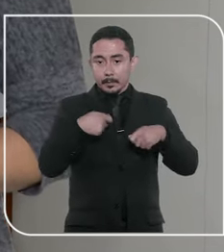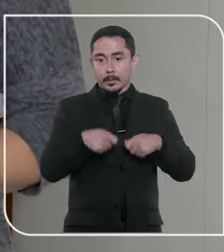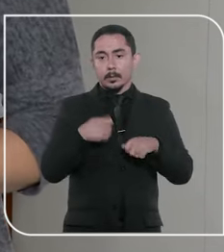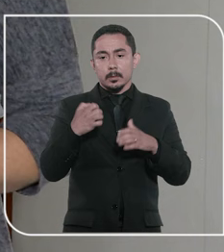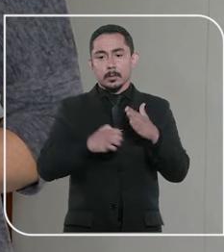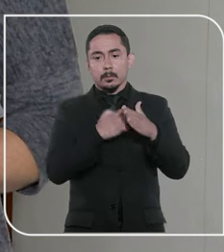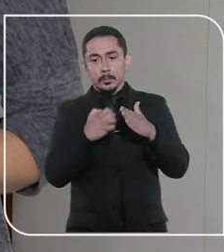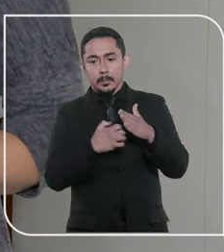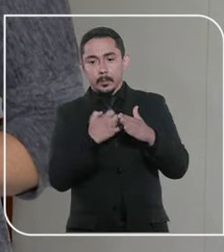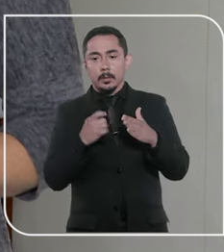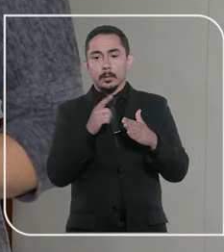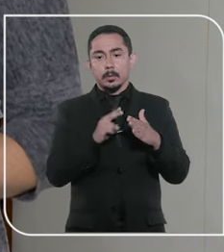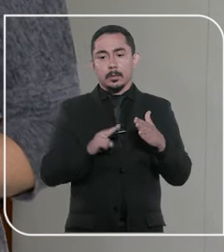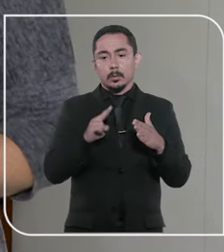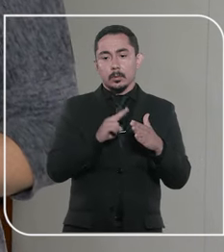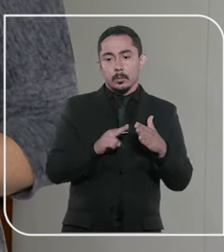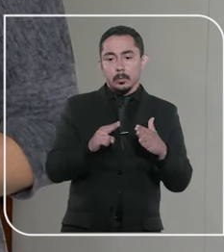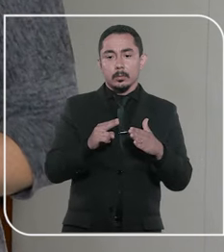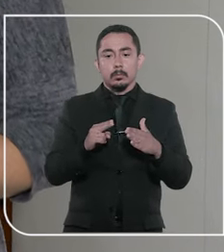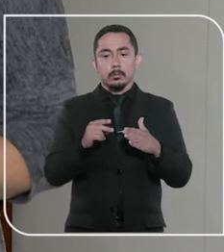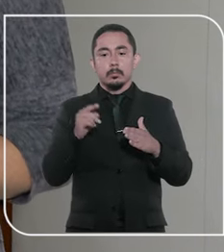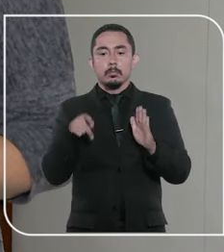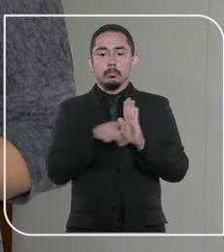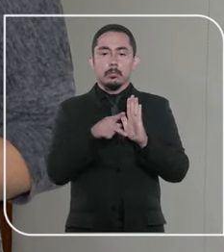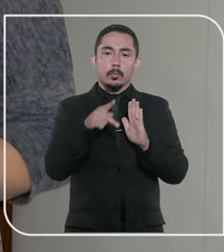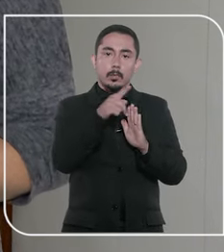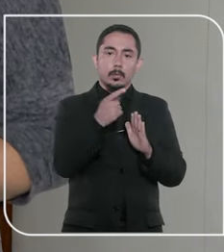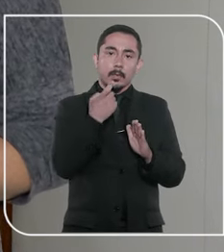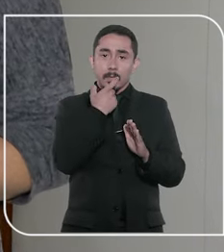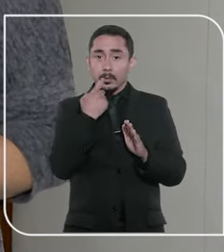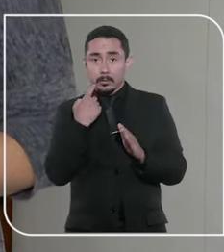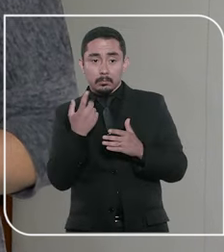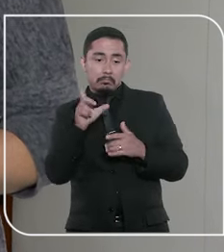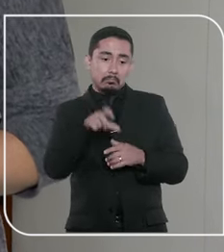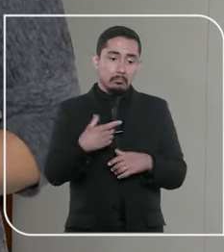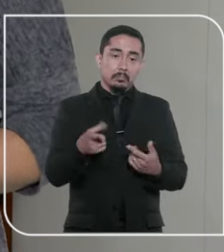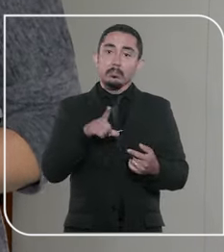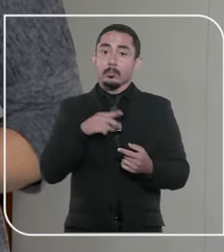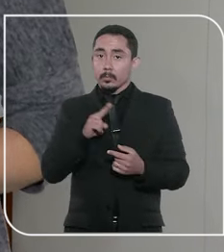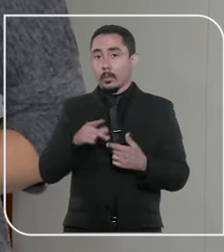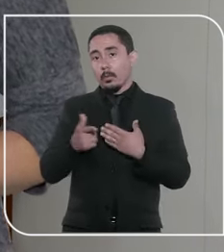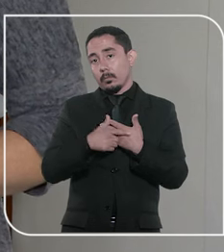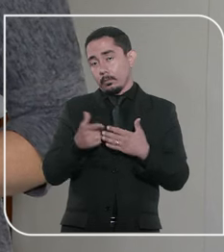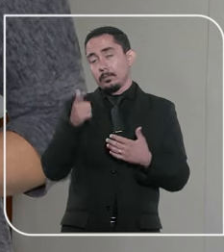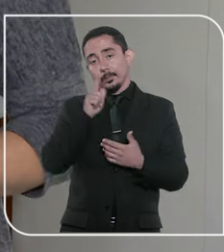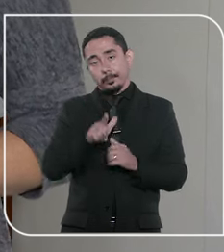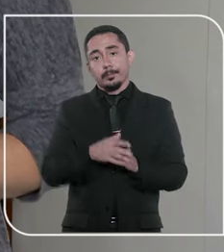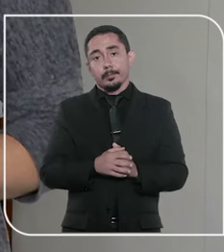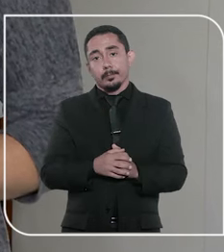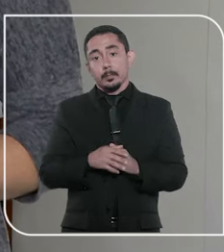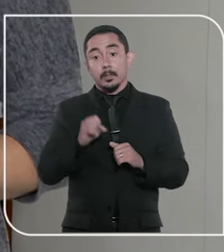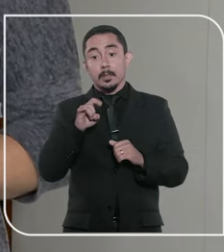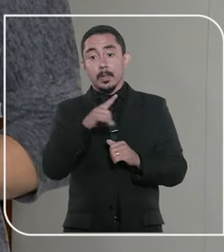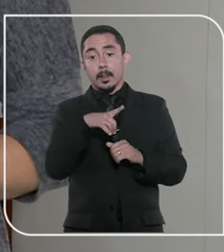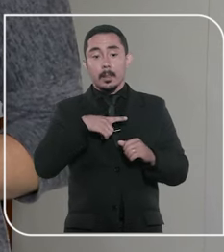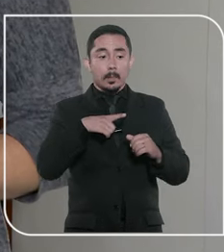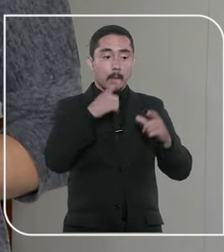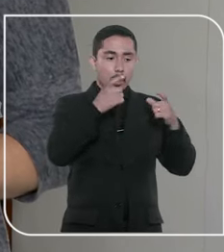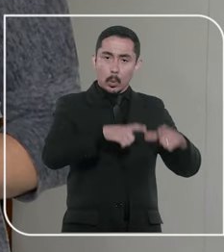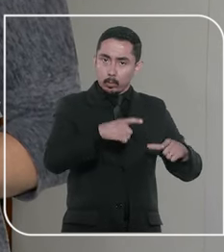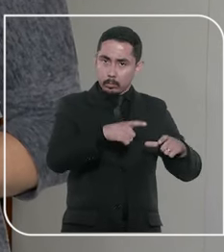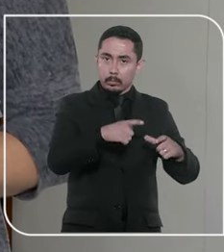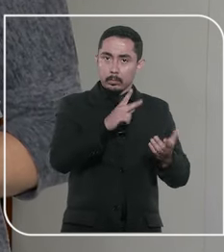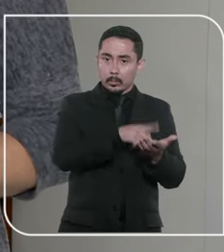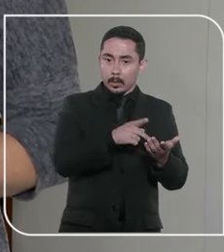registro é condição legal indispensável para as empresas que operam planos odontológicos poderem funcionar. Mesmo que a empresa não